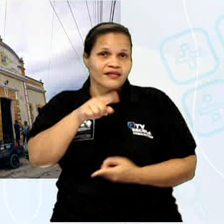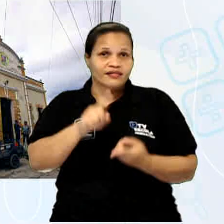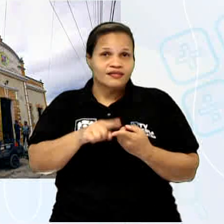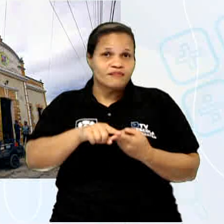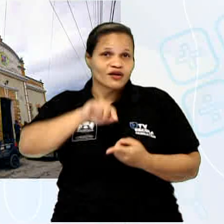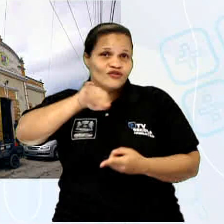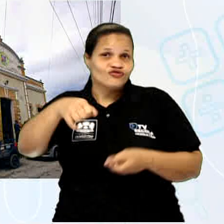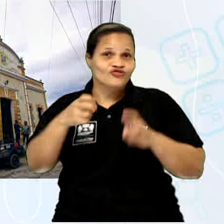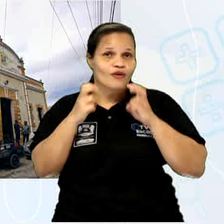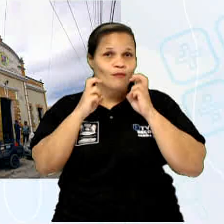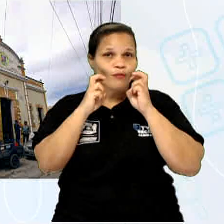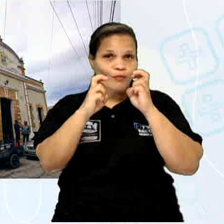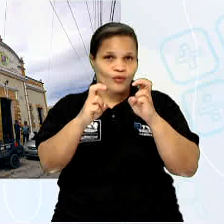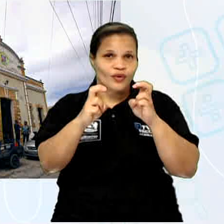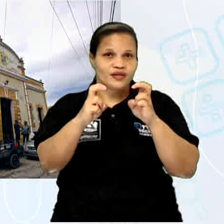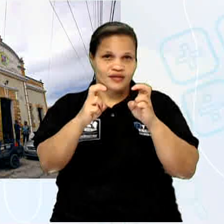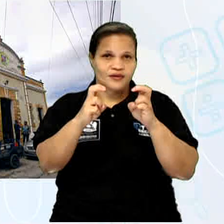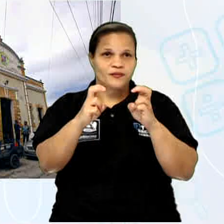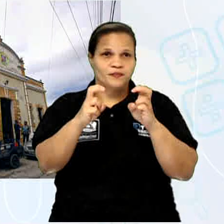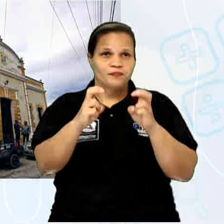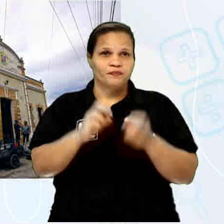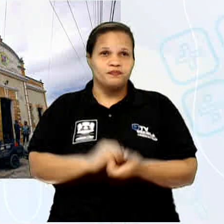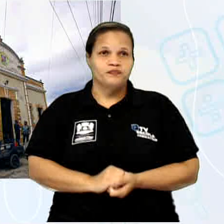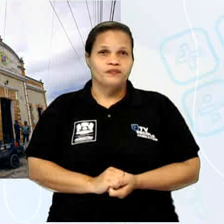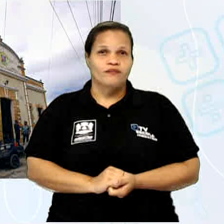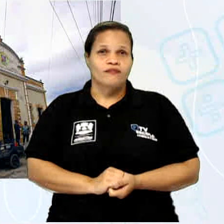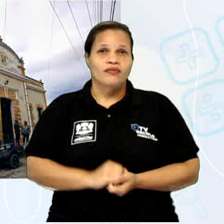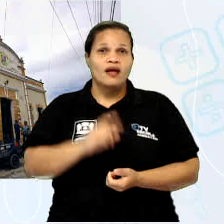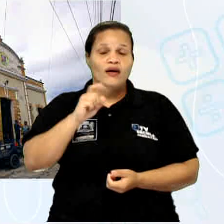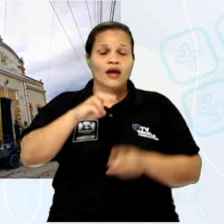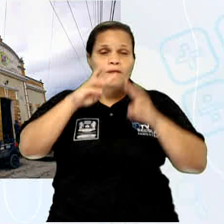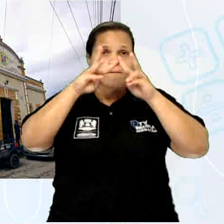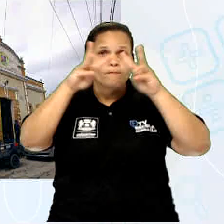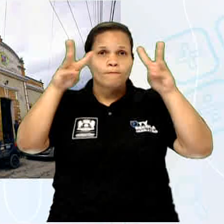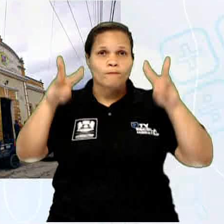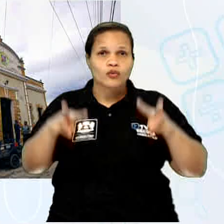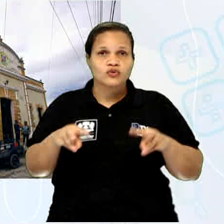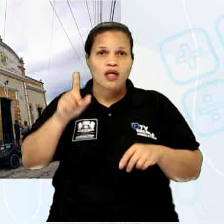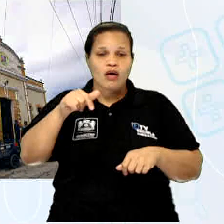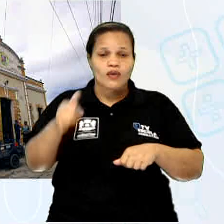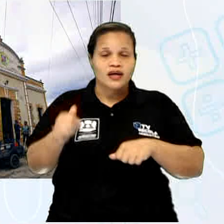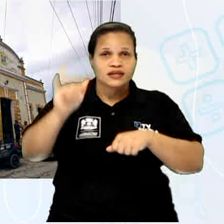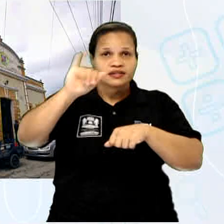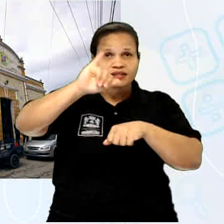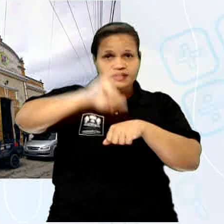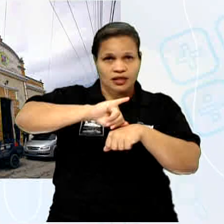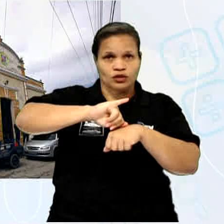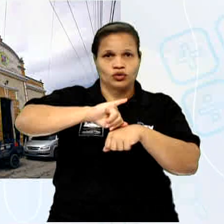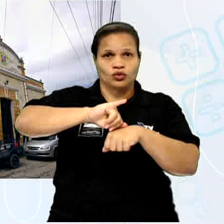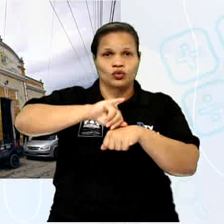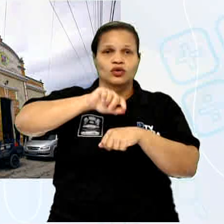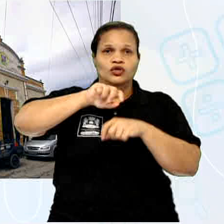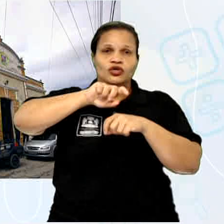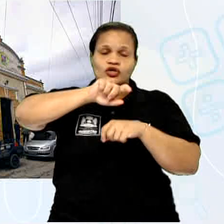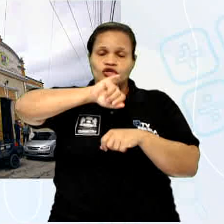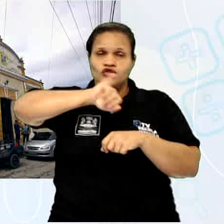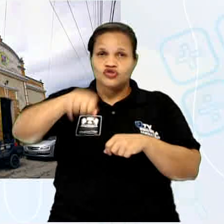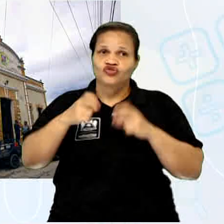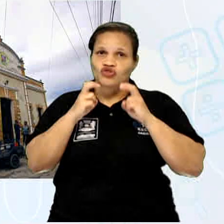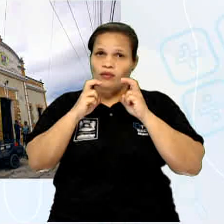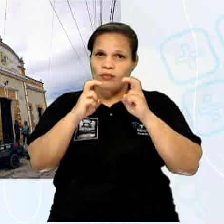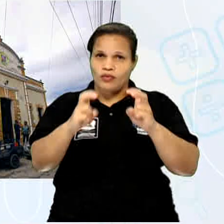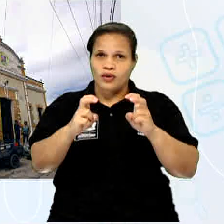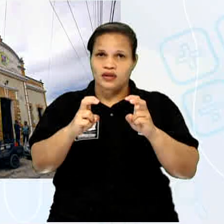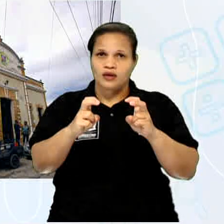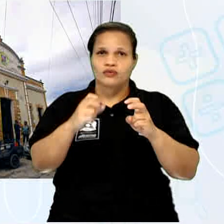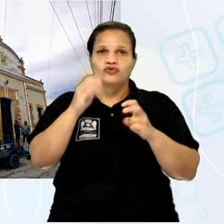memória para gerações futuras. Esse museu, ele fica no centro, em Jaboatão Centro. E, como eu falei na